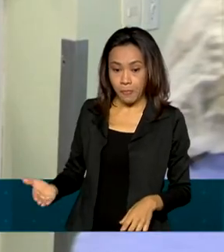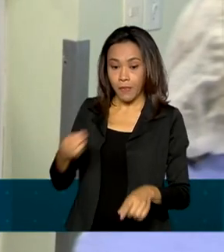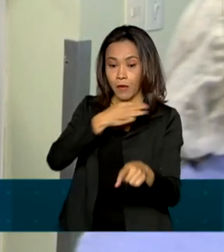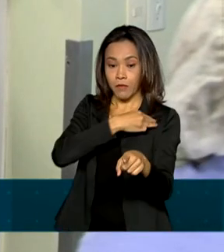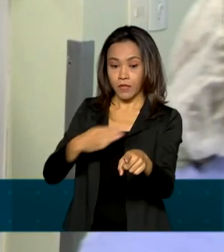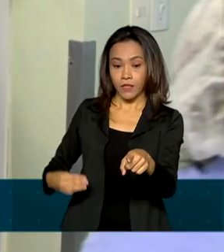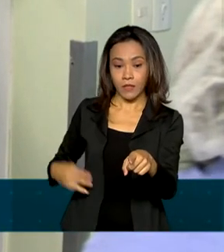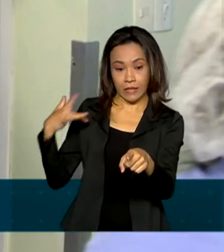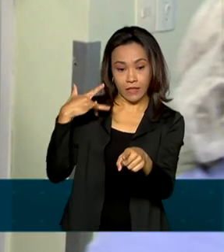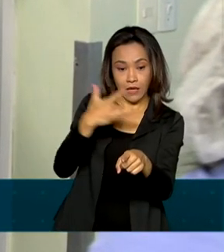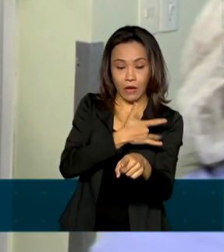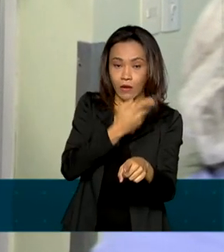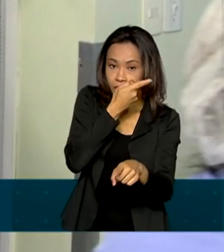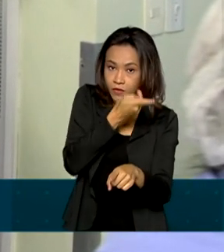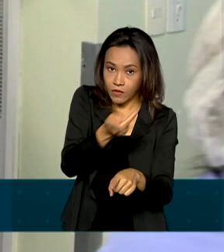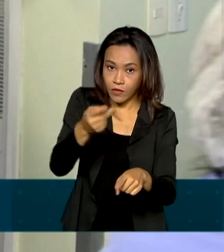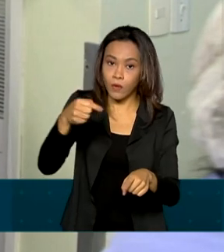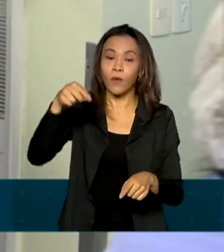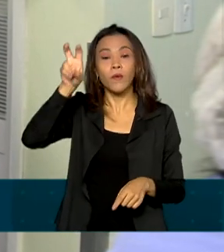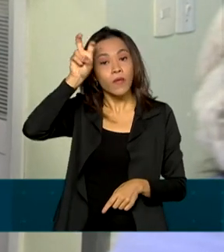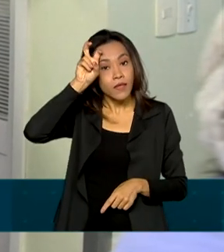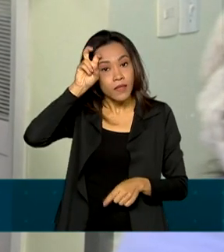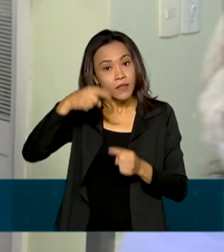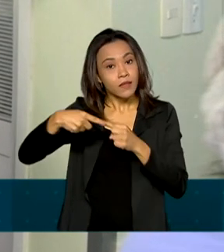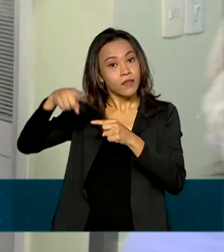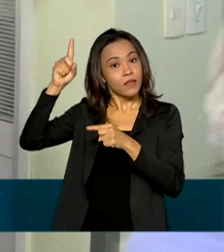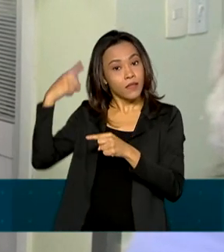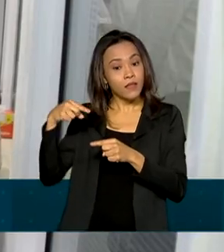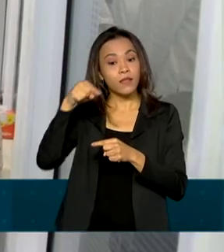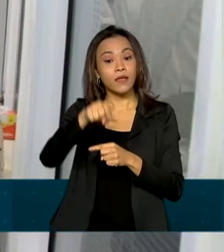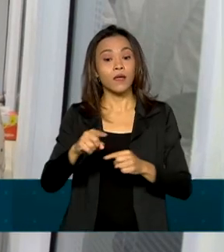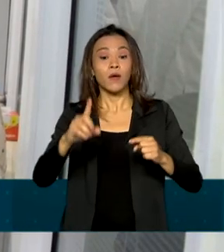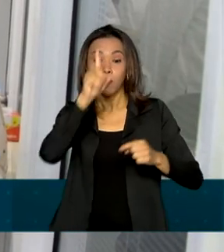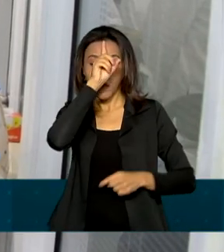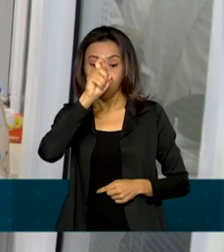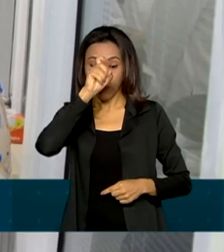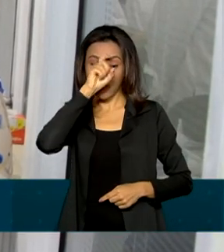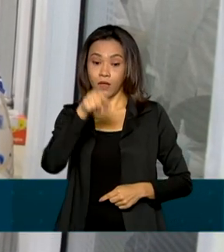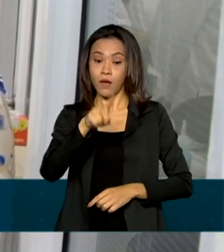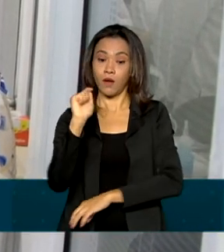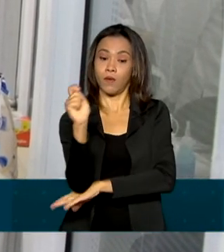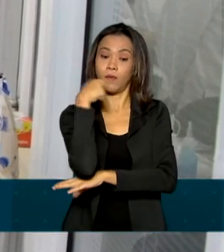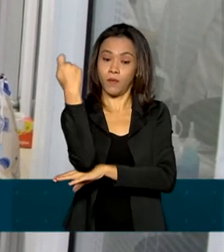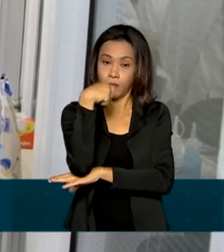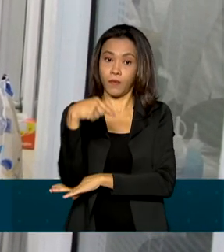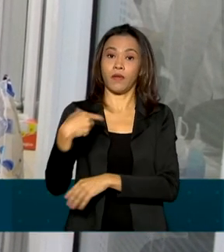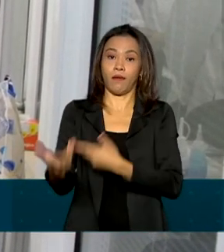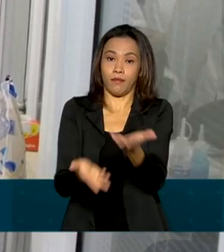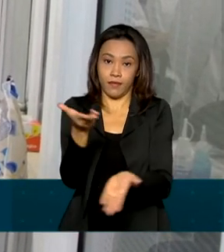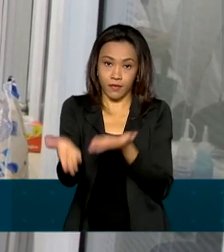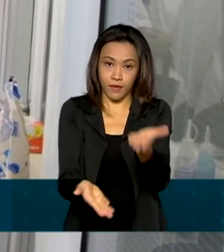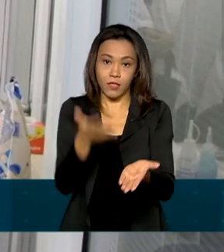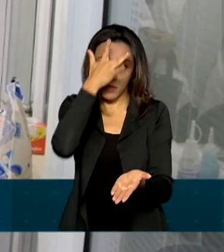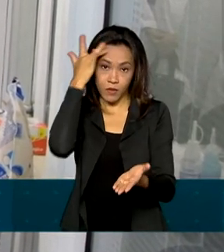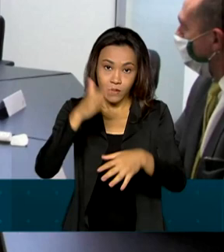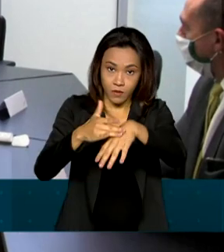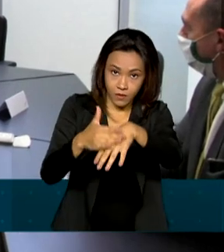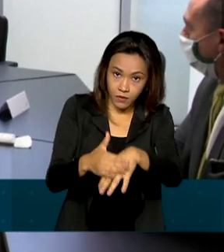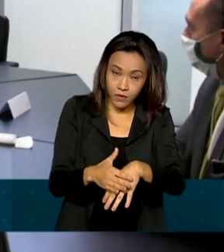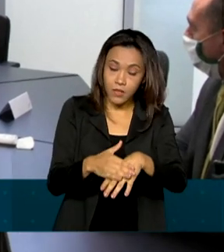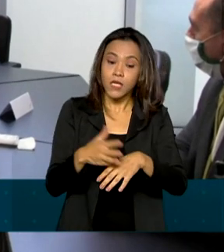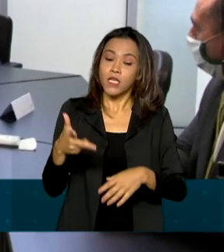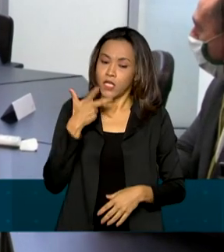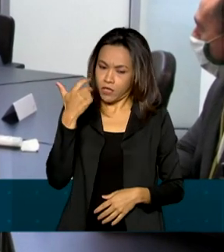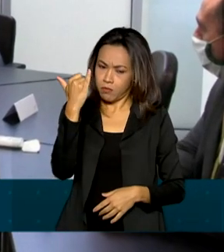Queiroga, visitou nesta quinta-feira um hospital na capital gaúcha que atende pacientes com covid e afirmou que o governo